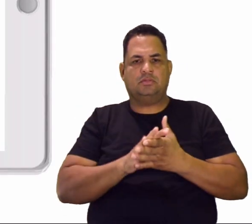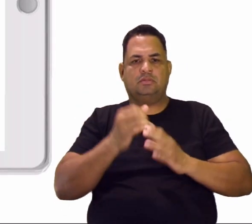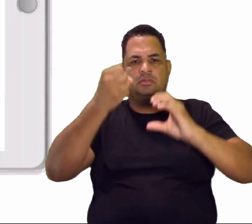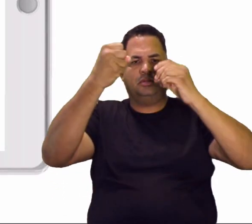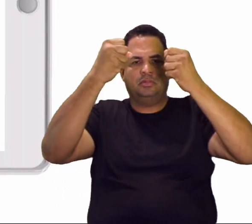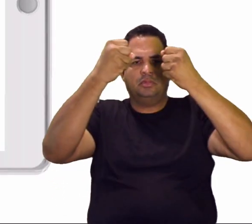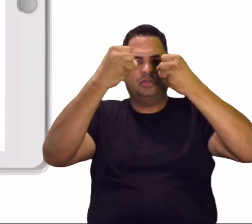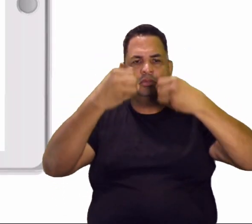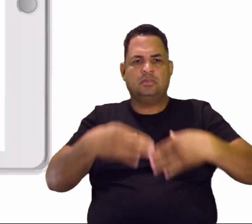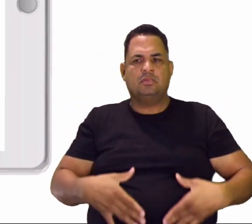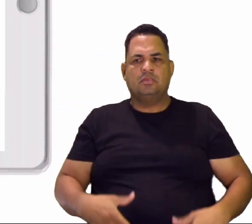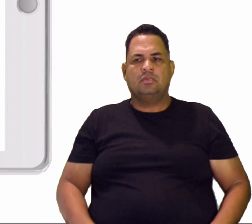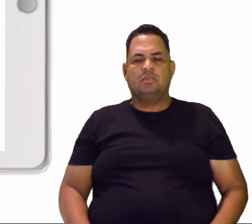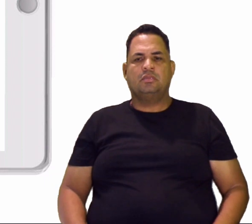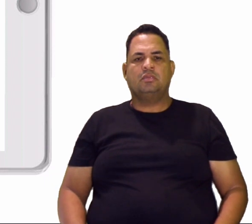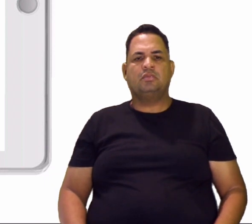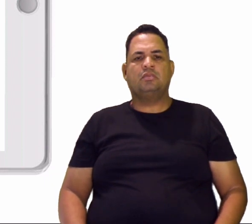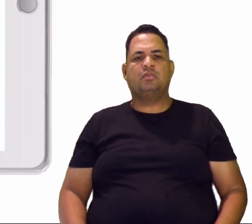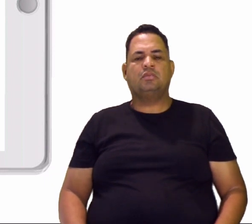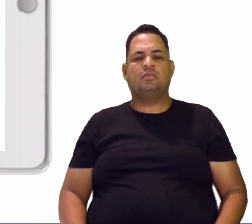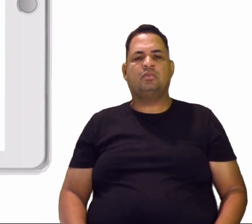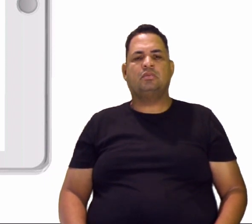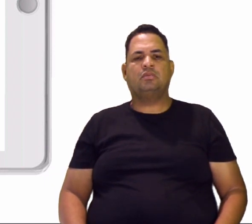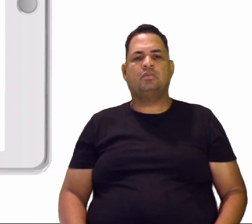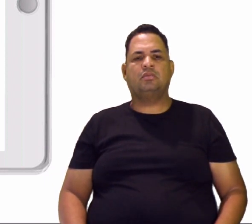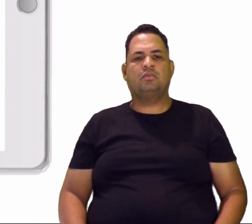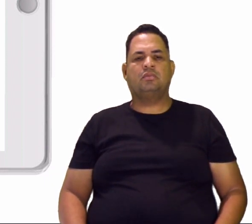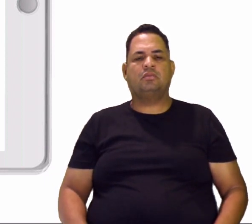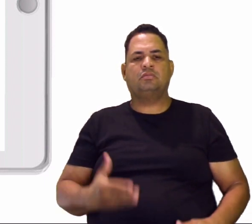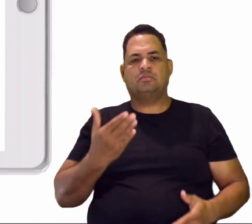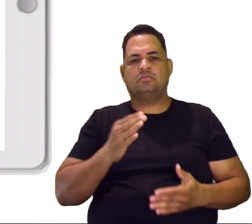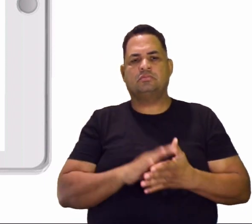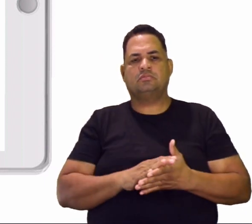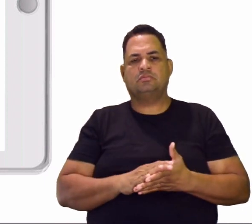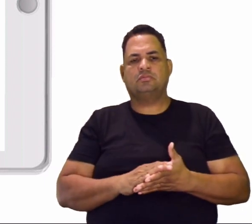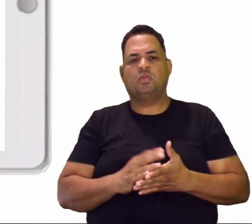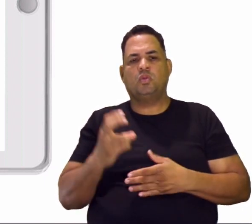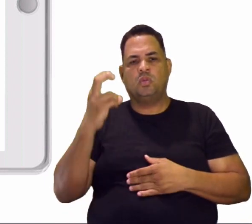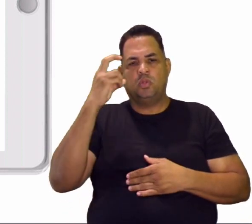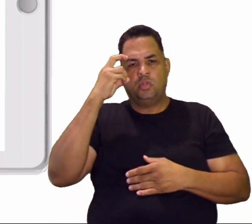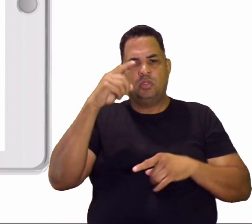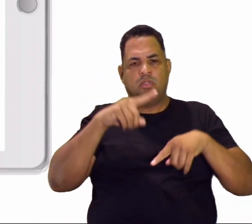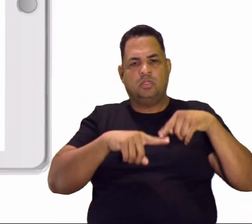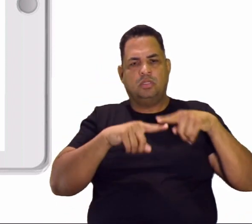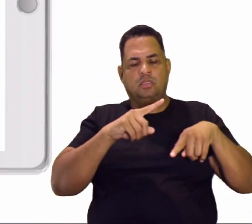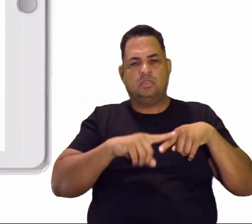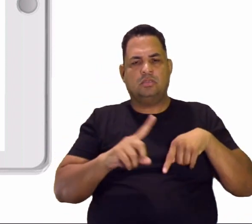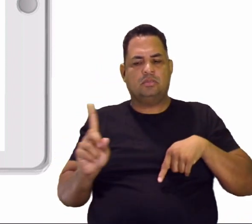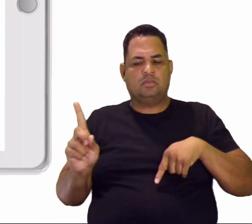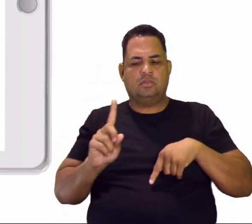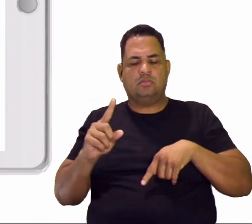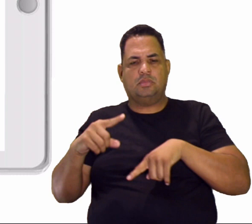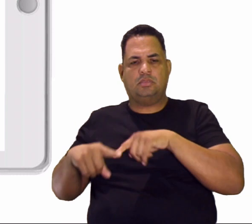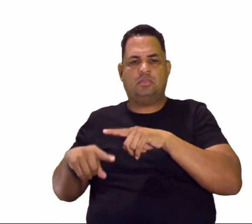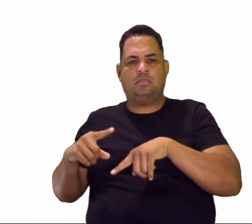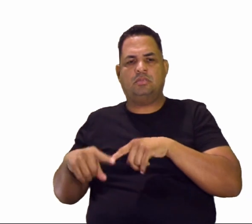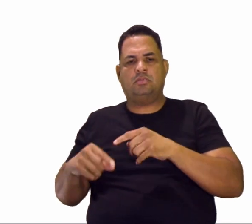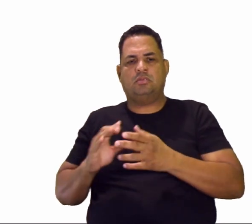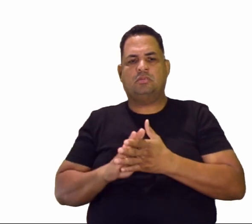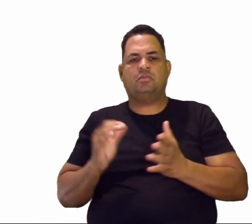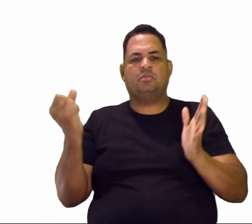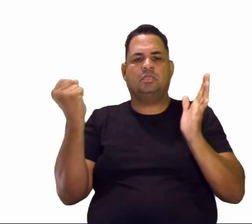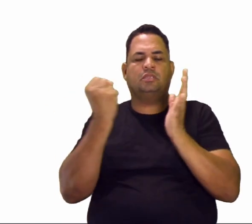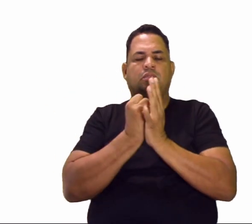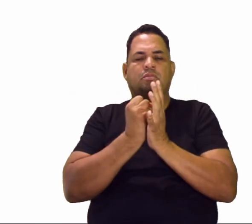vamos falar mais para frente. Então, aqui ó, cultura material. Na aula 21, gente falou sobre cultura material e material e patrimônio